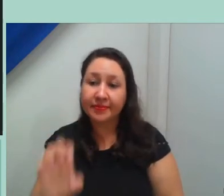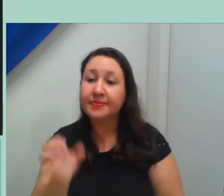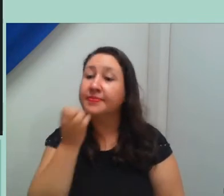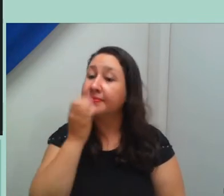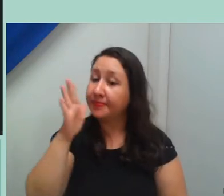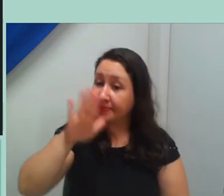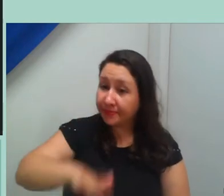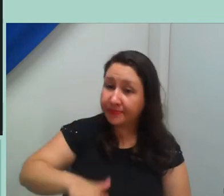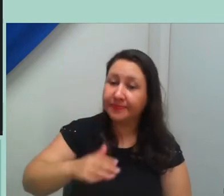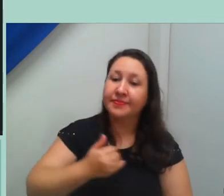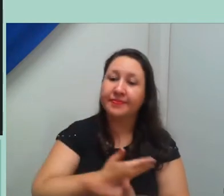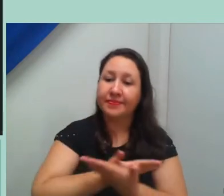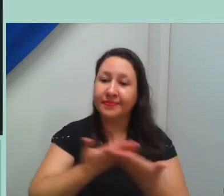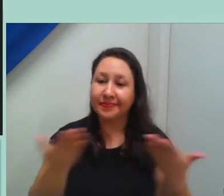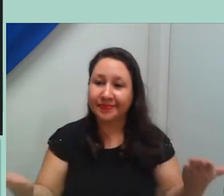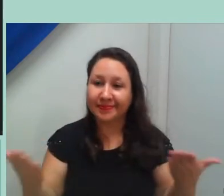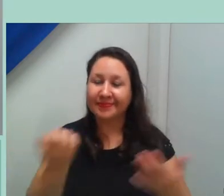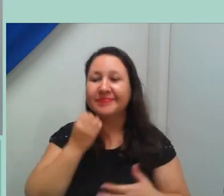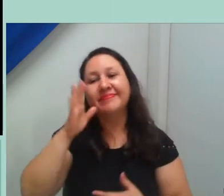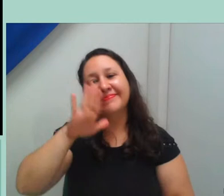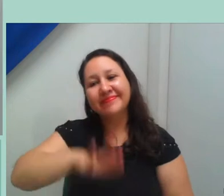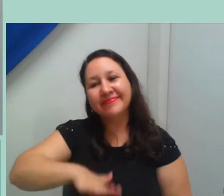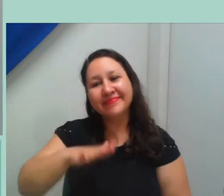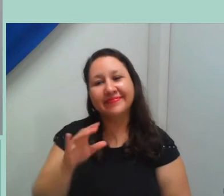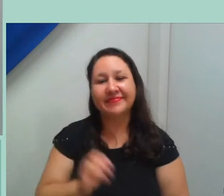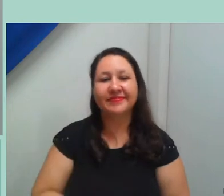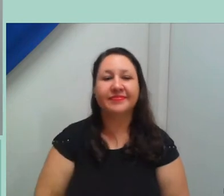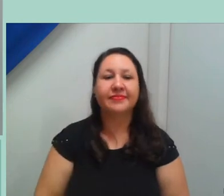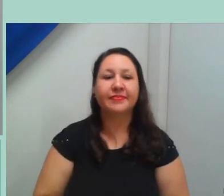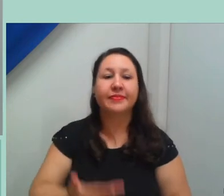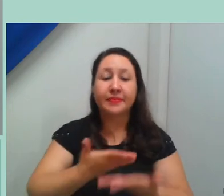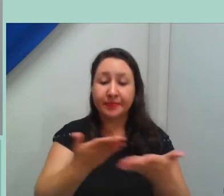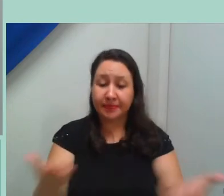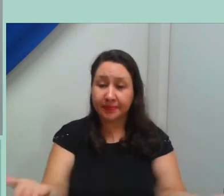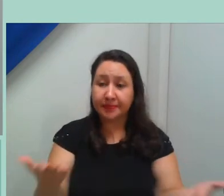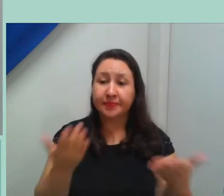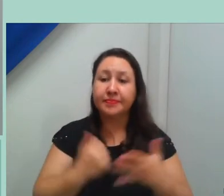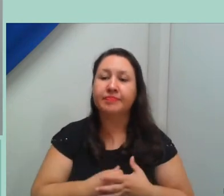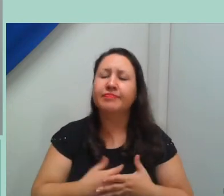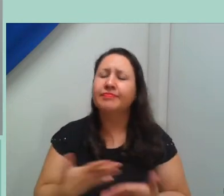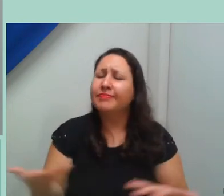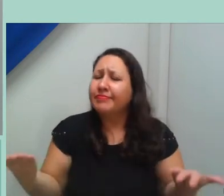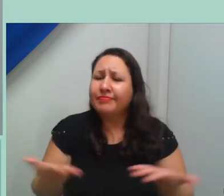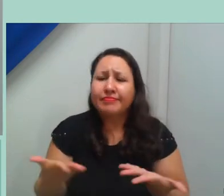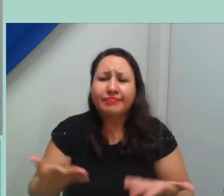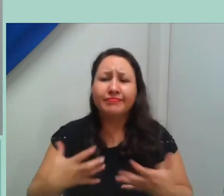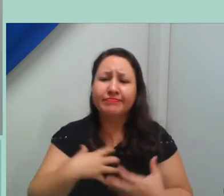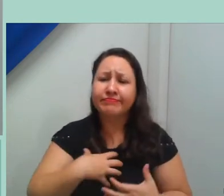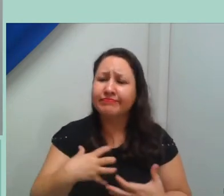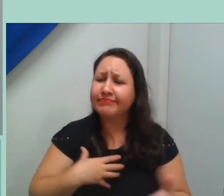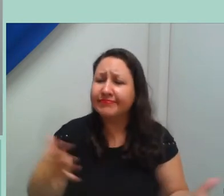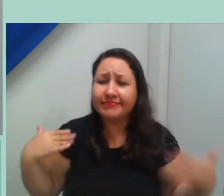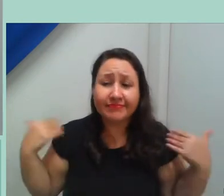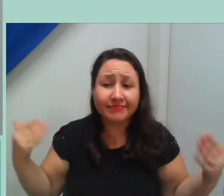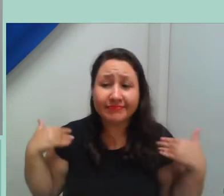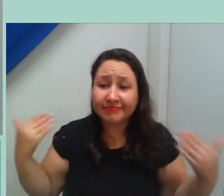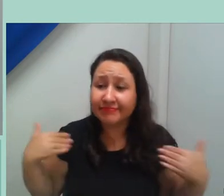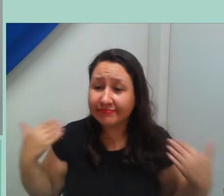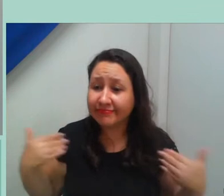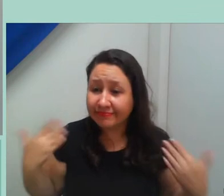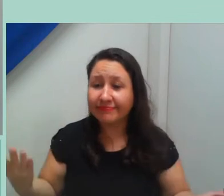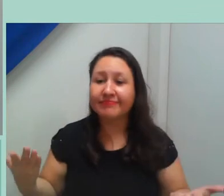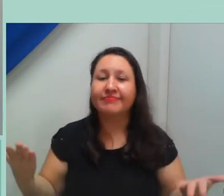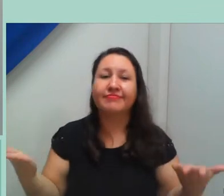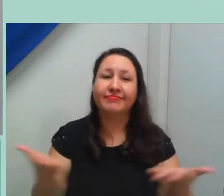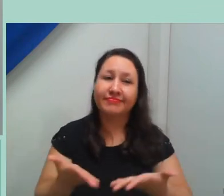boa tarde a todos, boa tarde à mesa. É com alegria que estamos aqui nos reunindo nesse momento, para